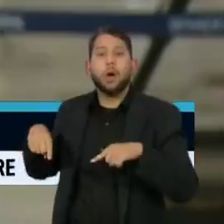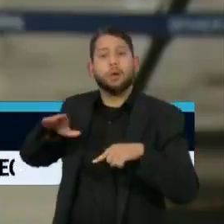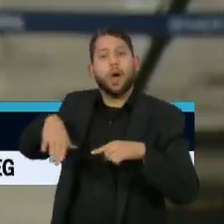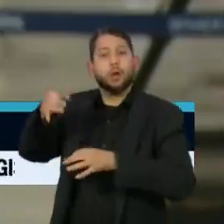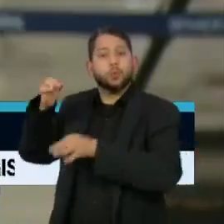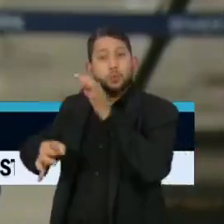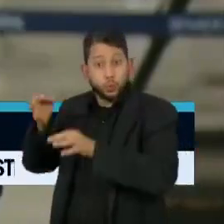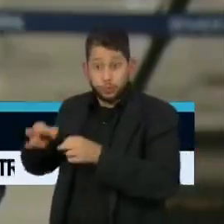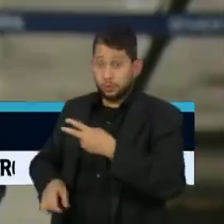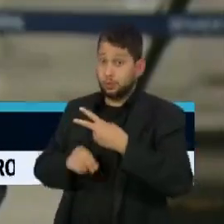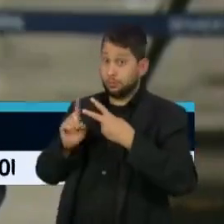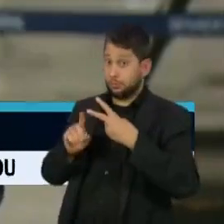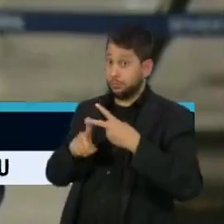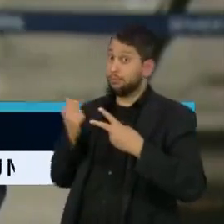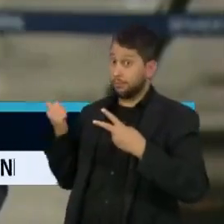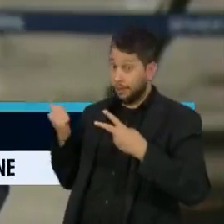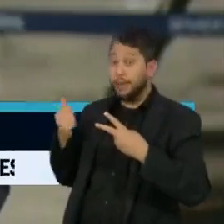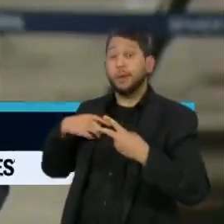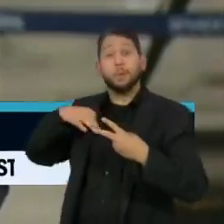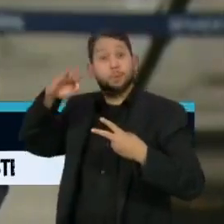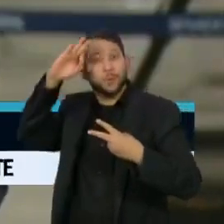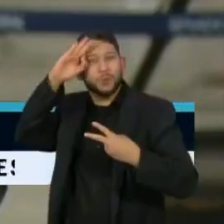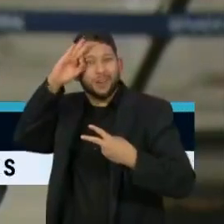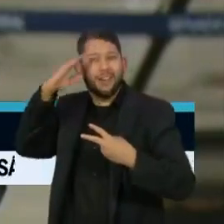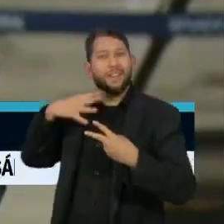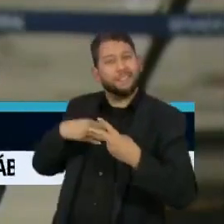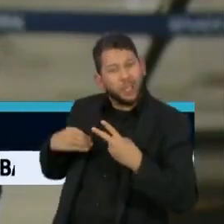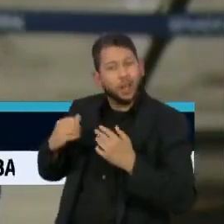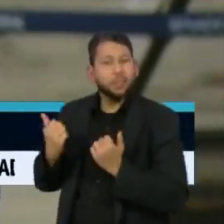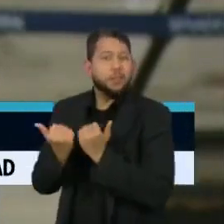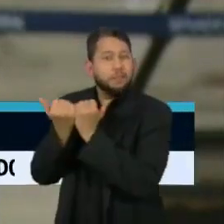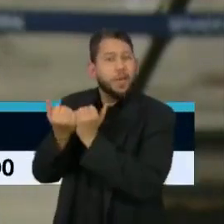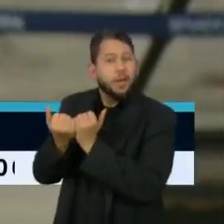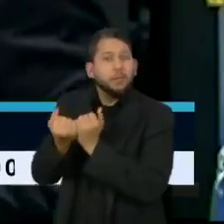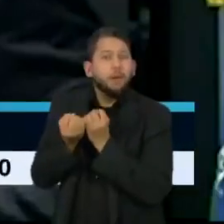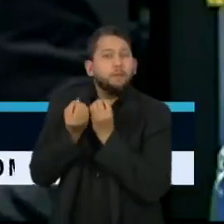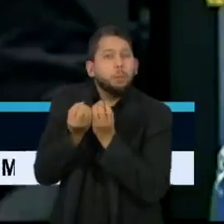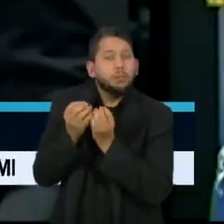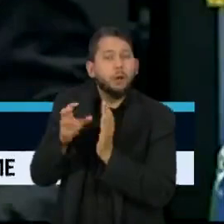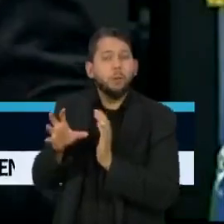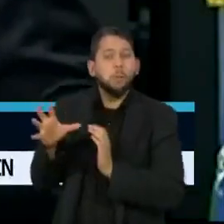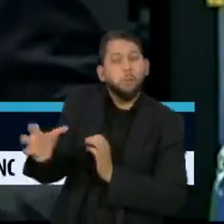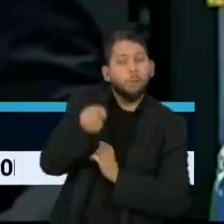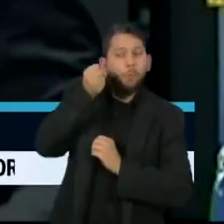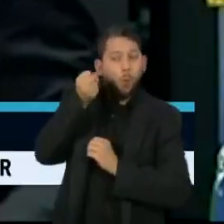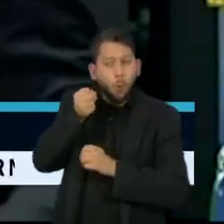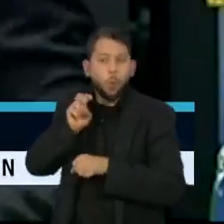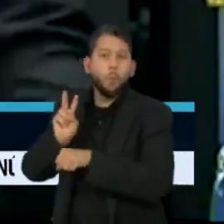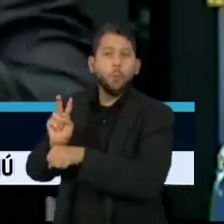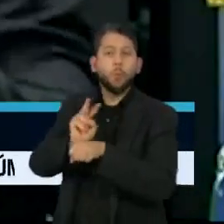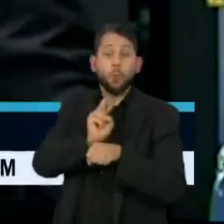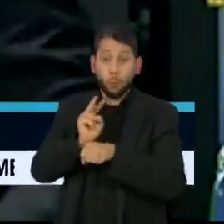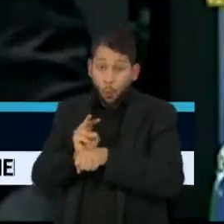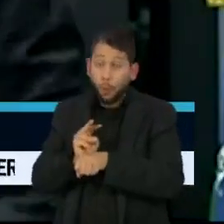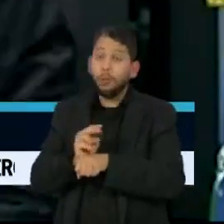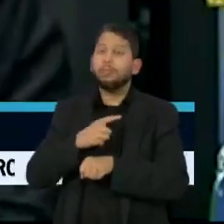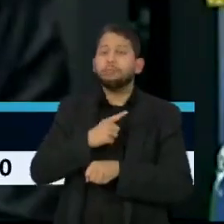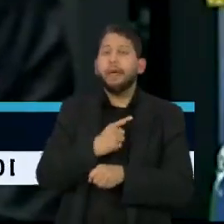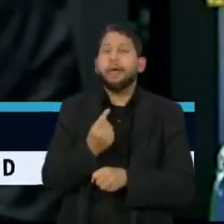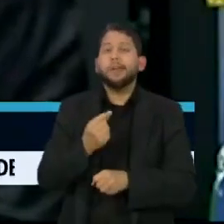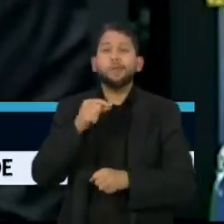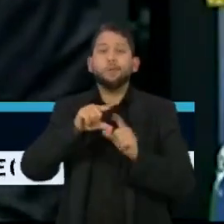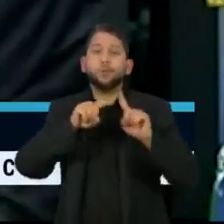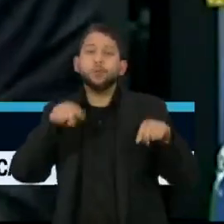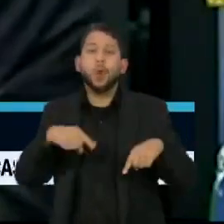o outro foi o uso da BIM na produção de provas para a defesa do senador Fábio Bolsonaro, suspeito de envolvimento em esquema de rachadinhas